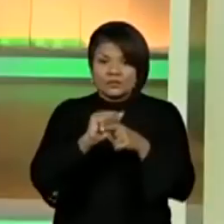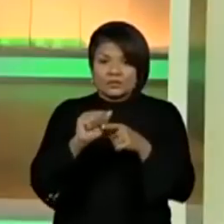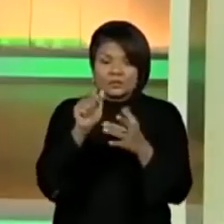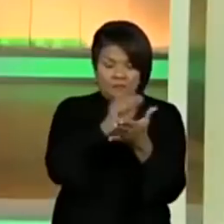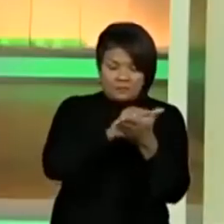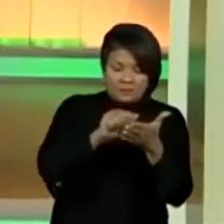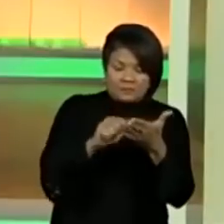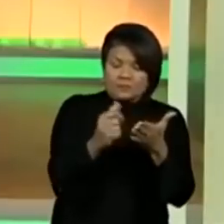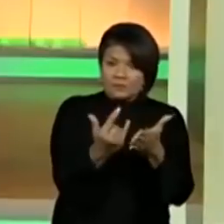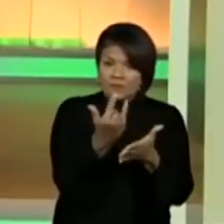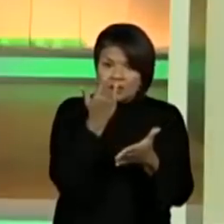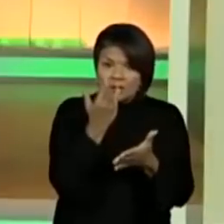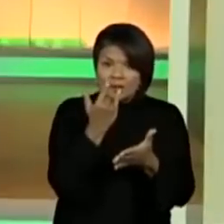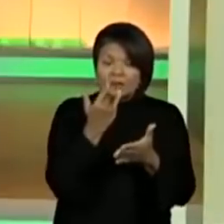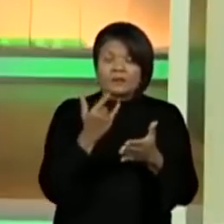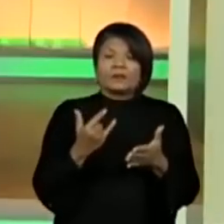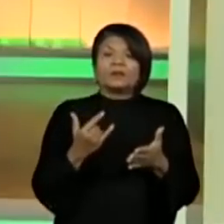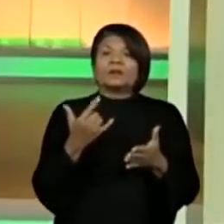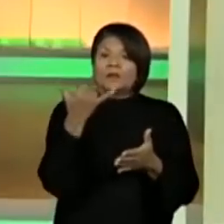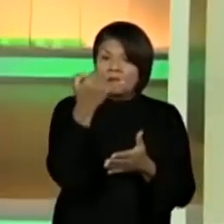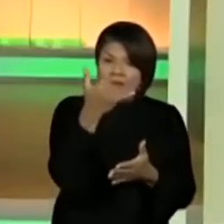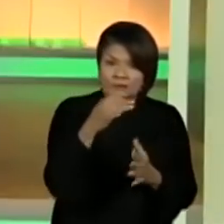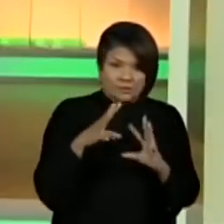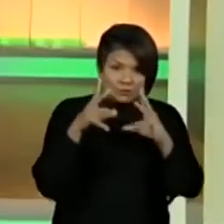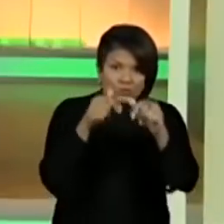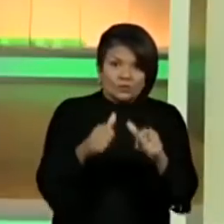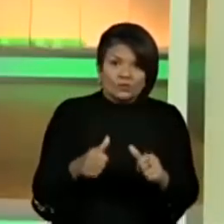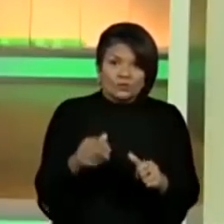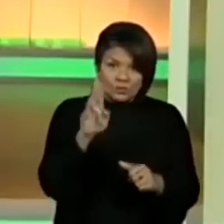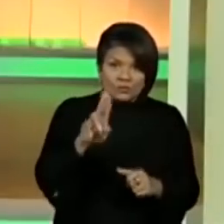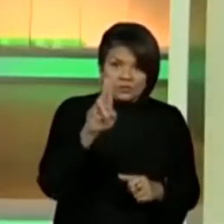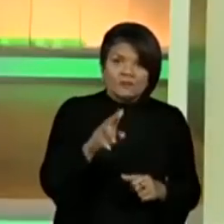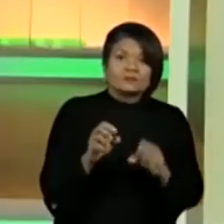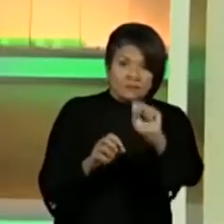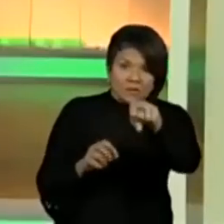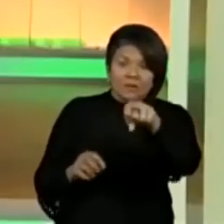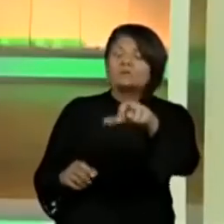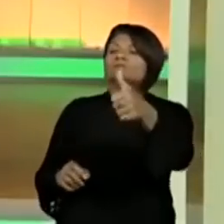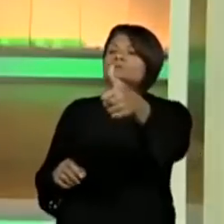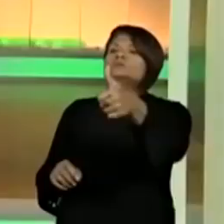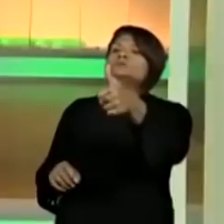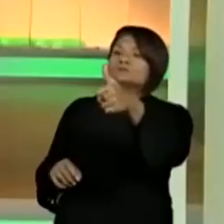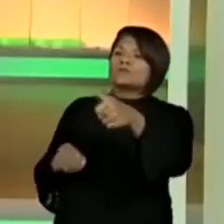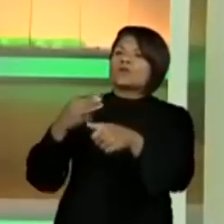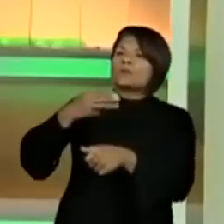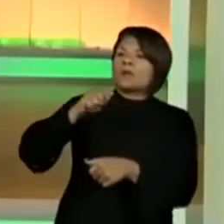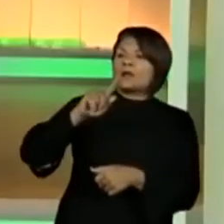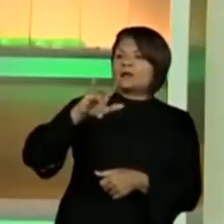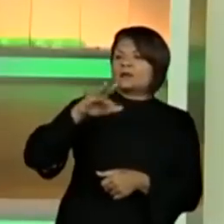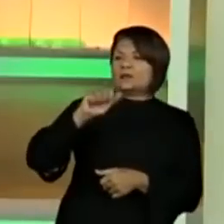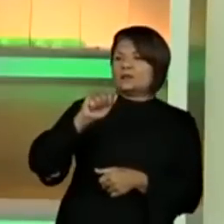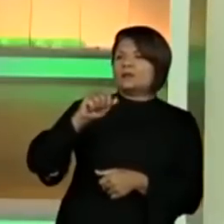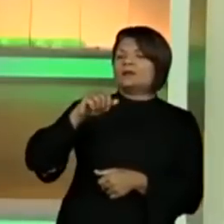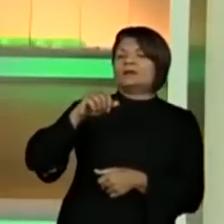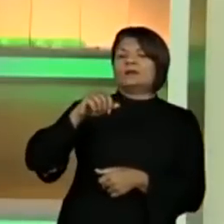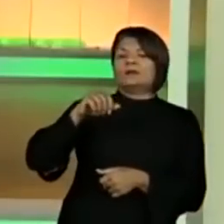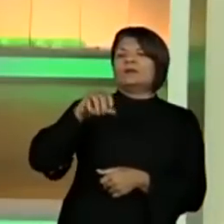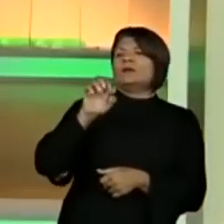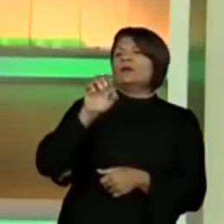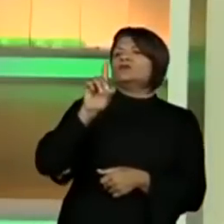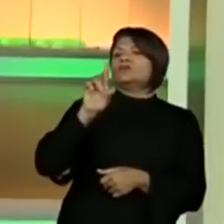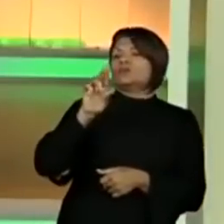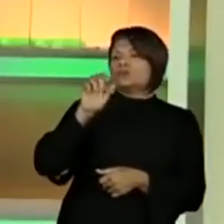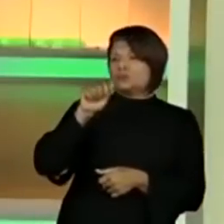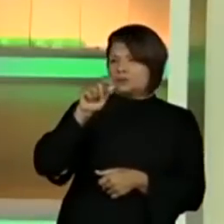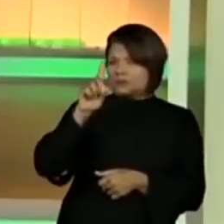marca-texto, canetinha. O que vocês usam aí? Sim? Muito bem. Maria, Maria Eduarda, Miguel,